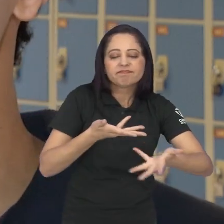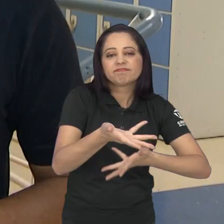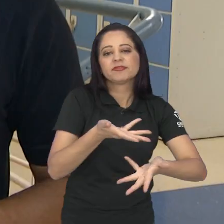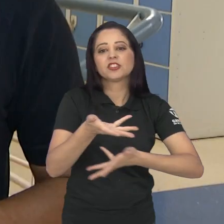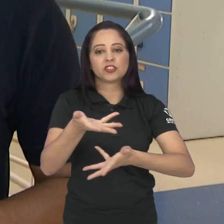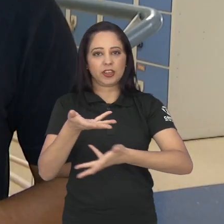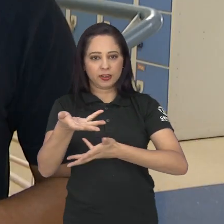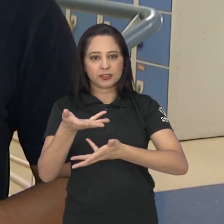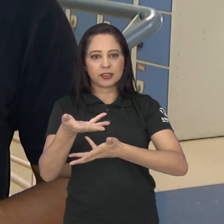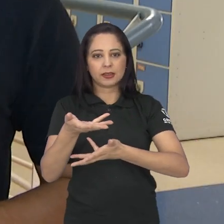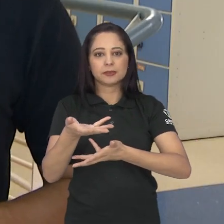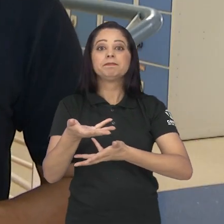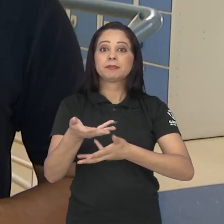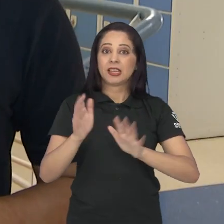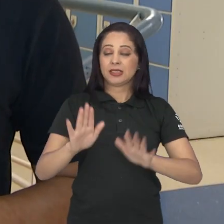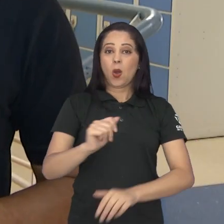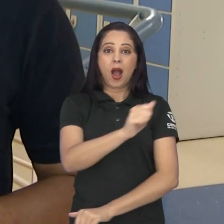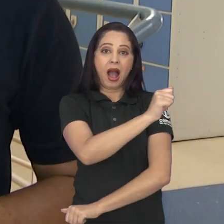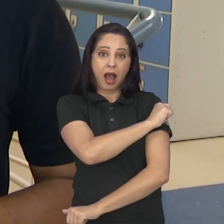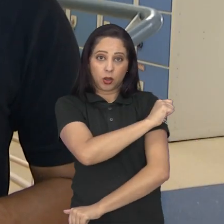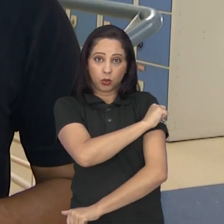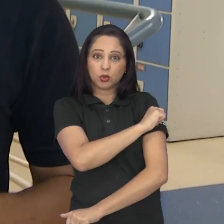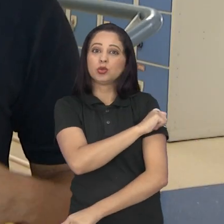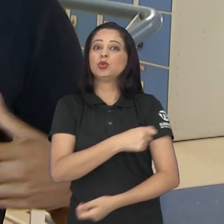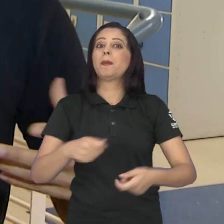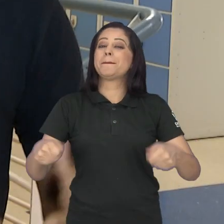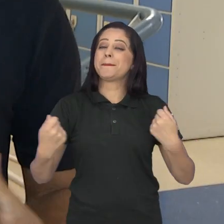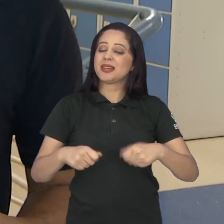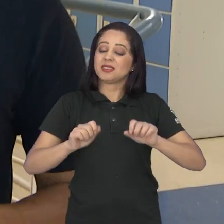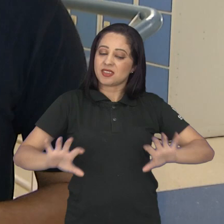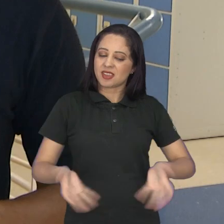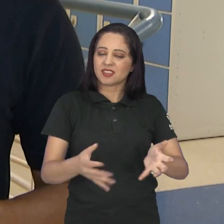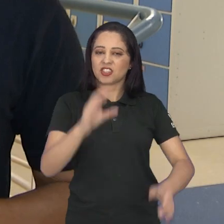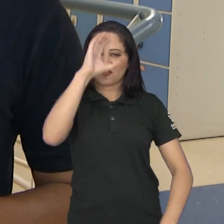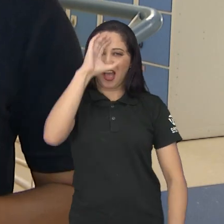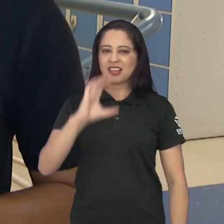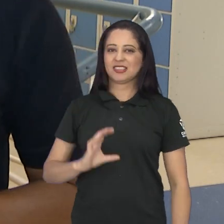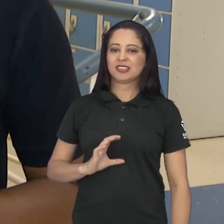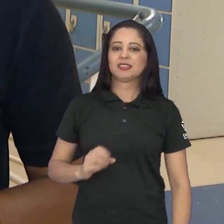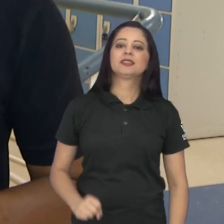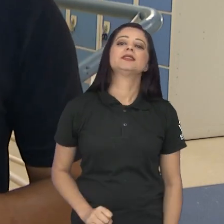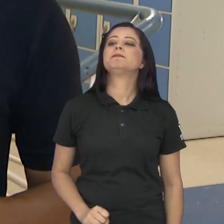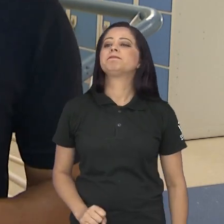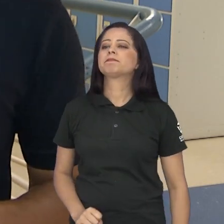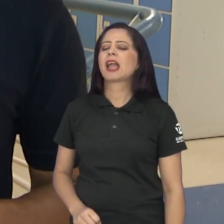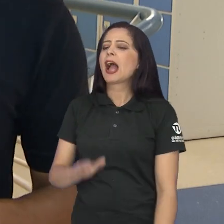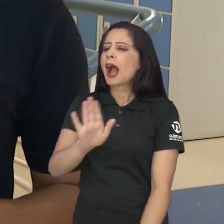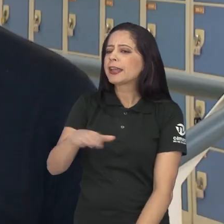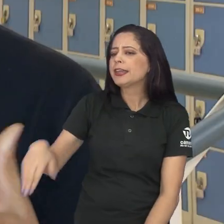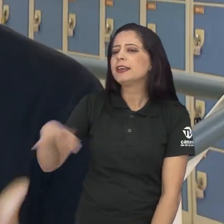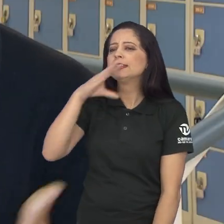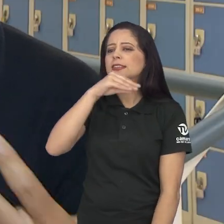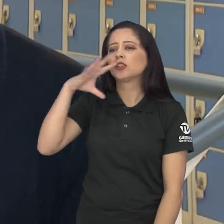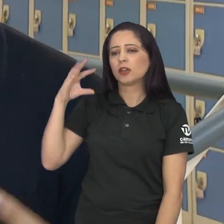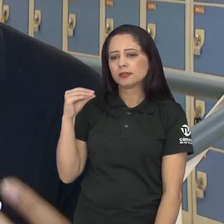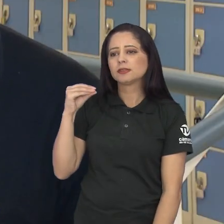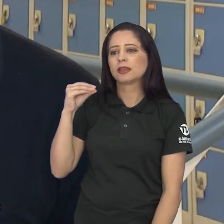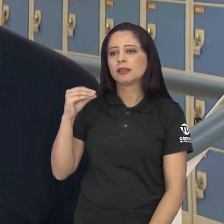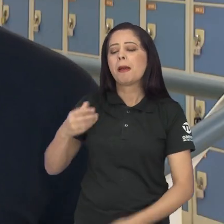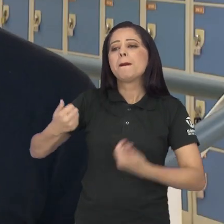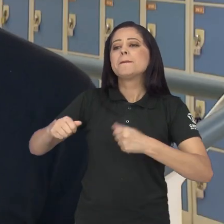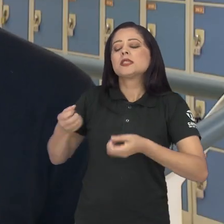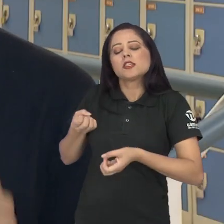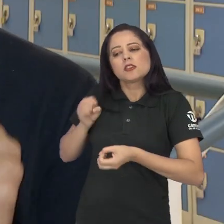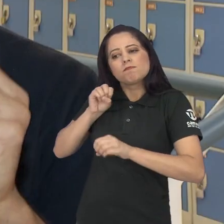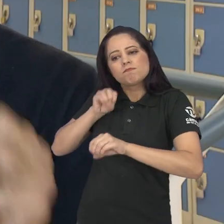social deles. Portanto, além da formação como aluno, também é preciso incentivar a cidadania. Principalmente com a criança e com o